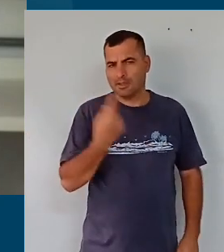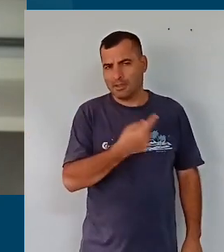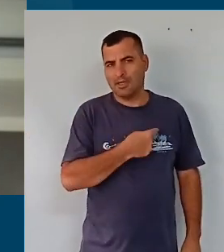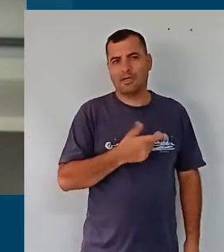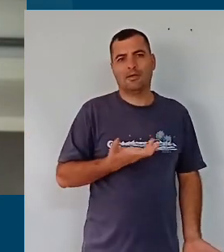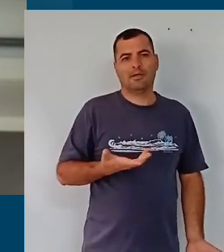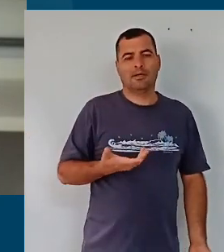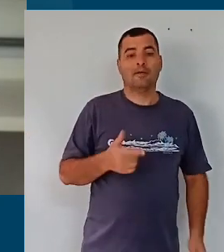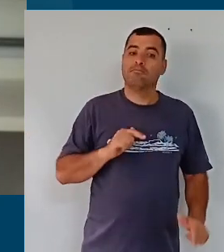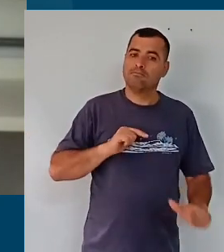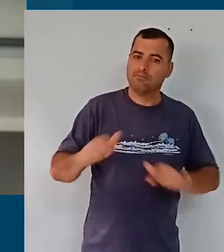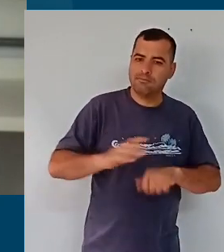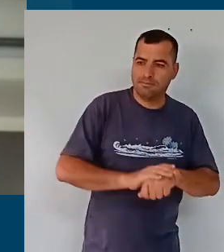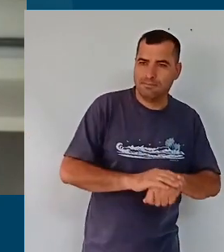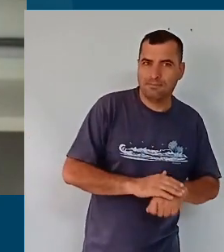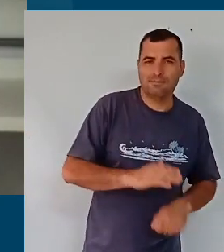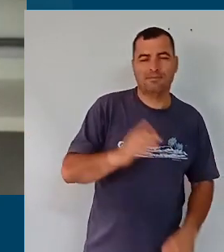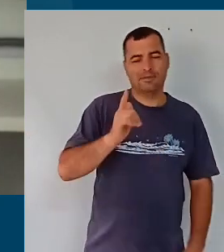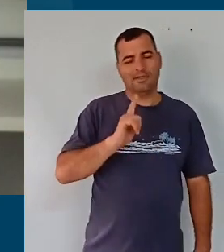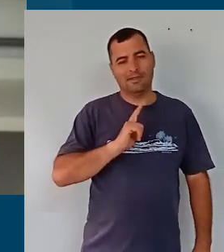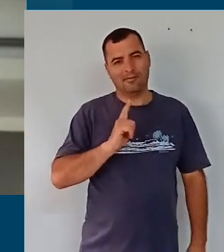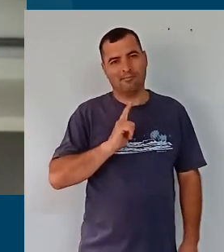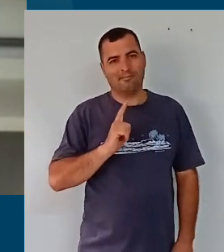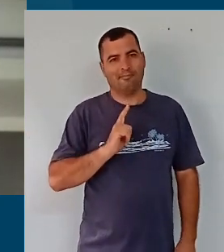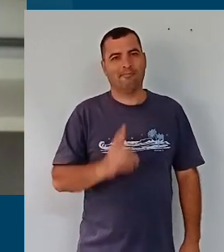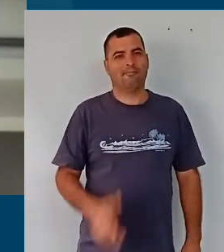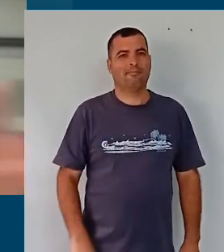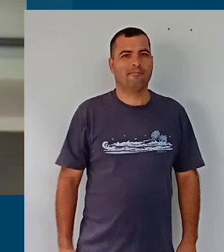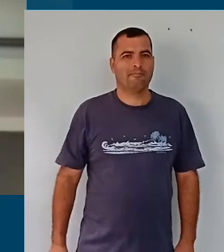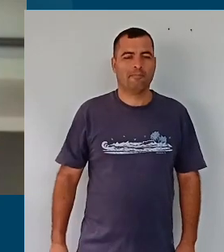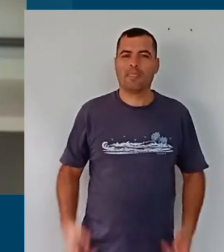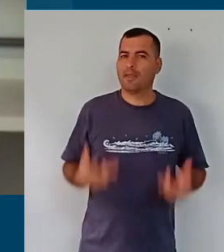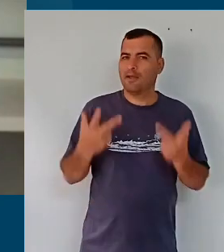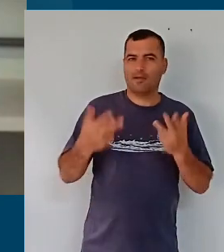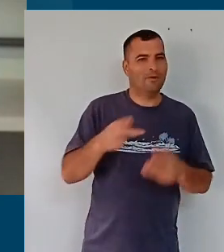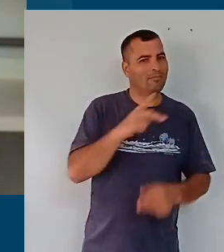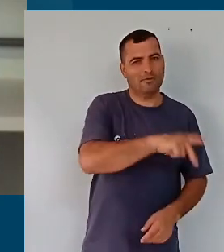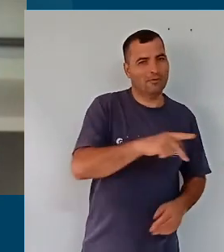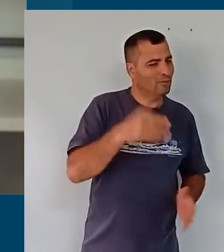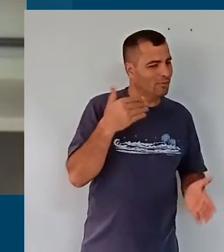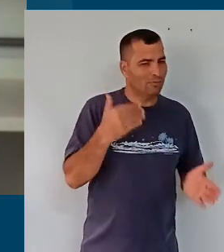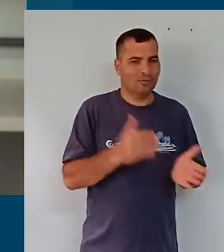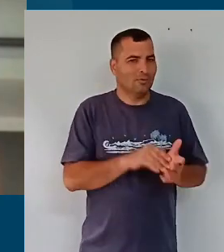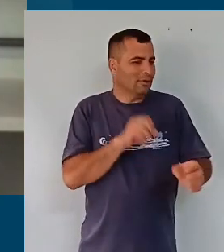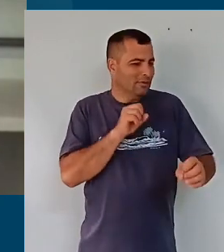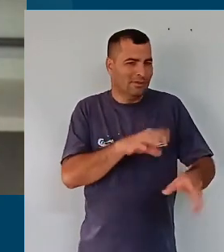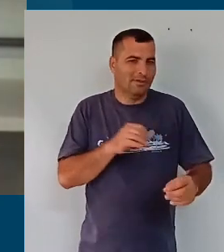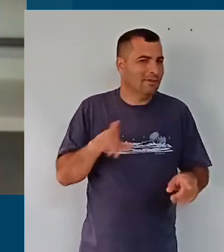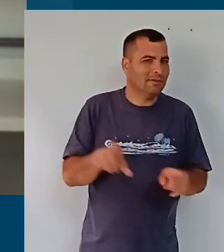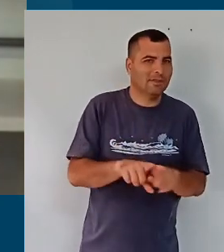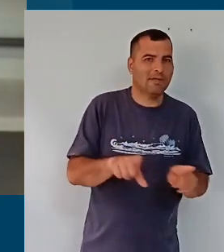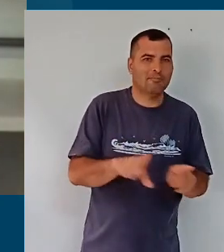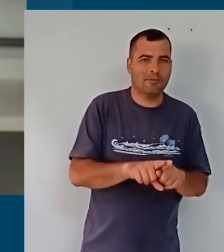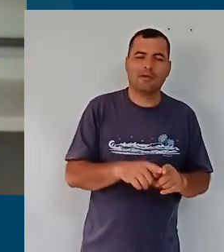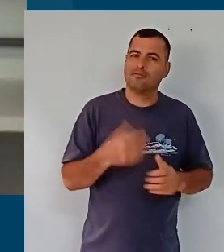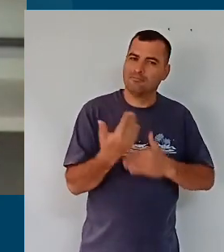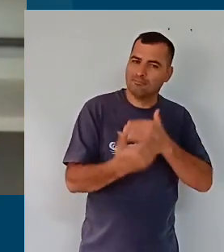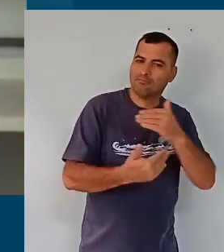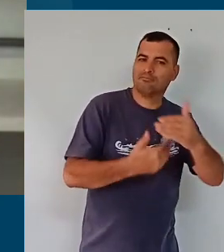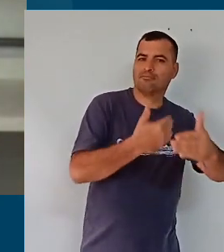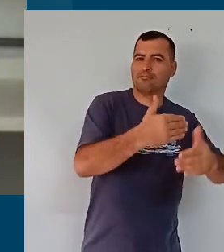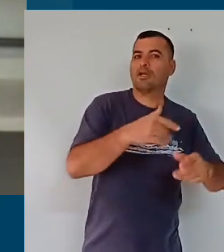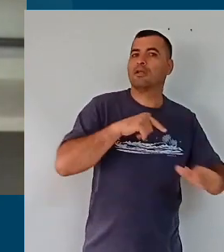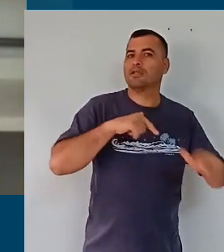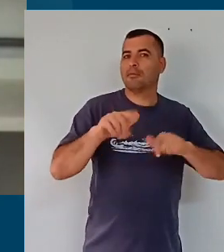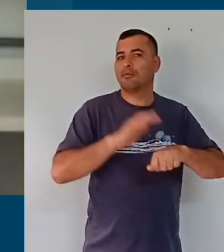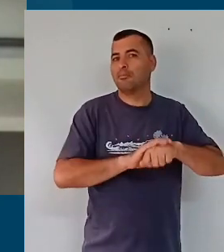pelo contrário, trabalhamos mais ainda, como acontece também com os profissionais da educação nas escolas, mas também em torno desse projeto, nós